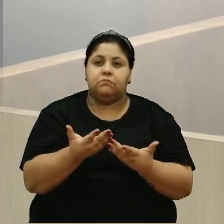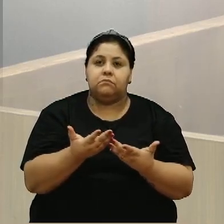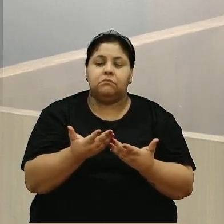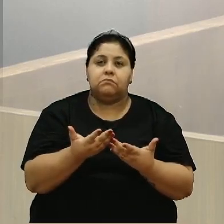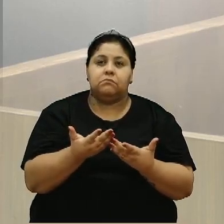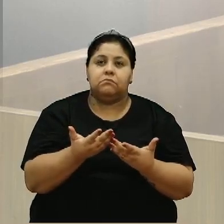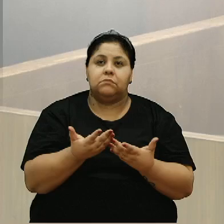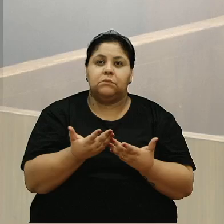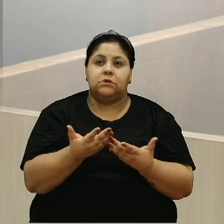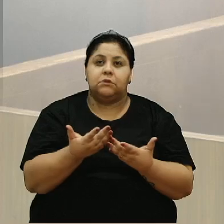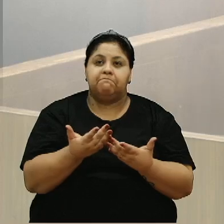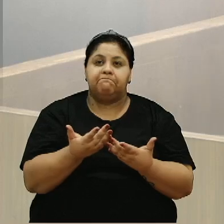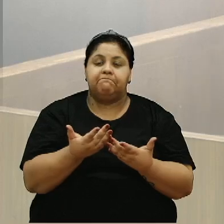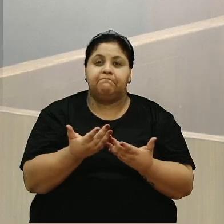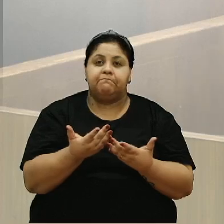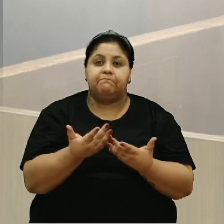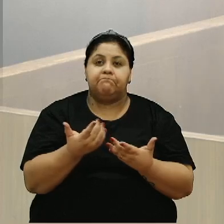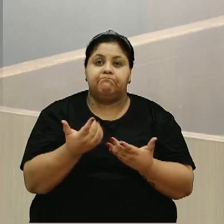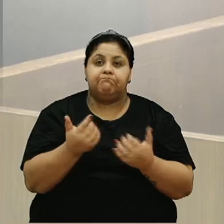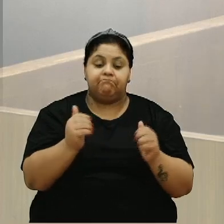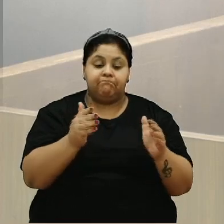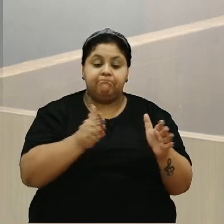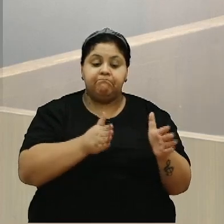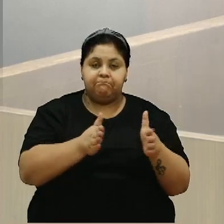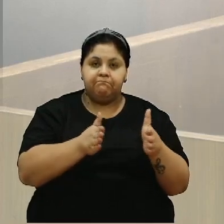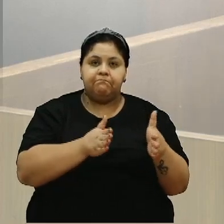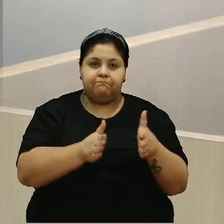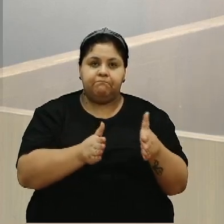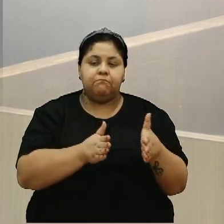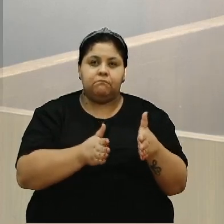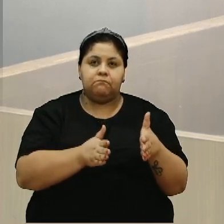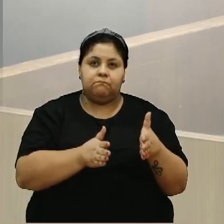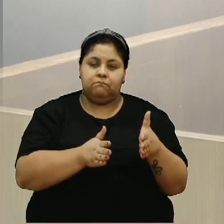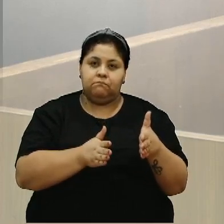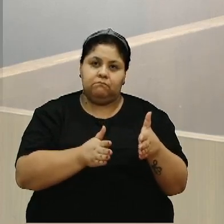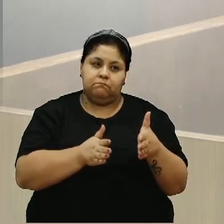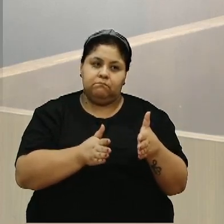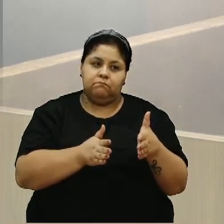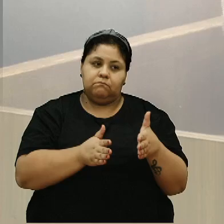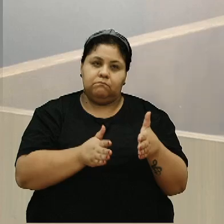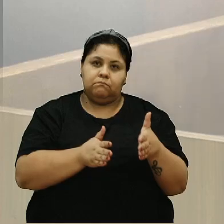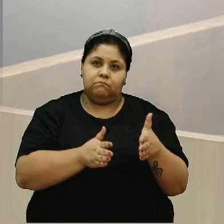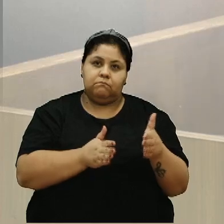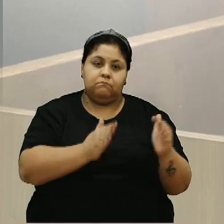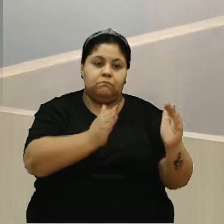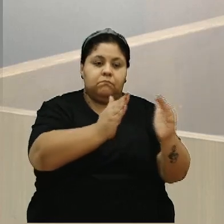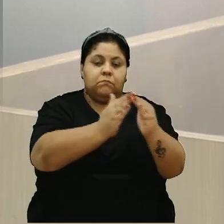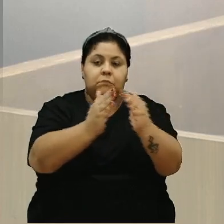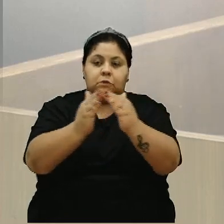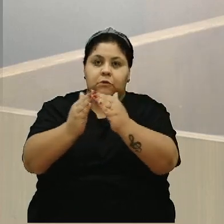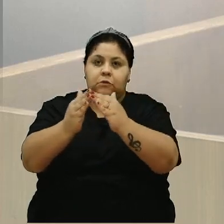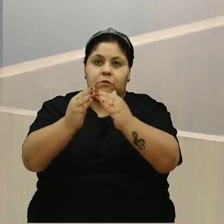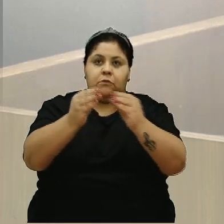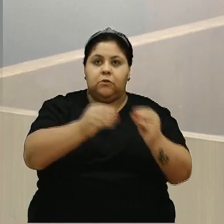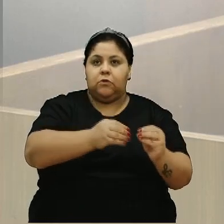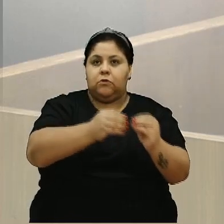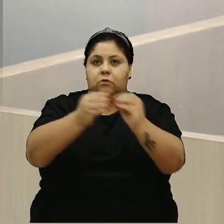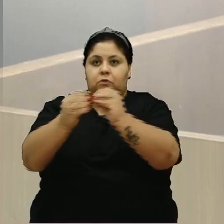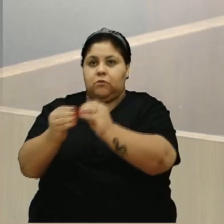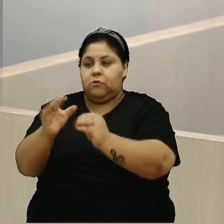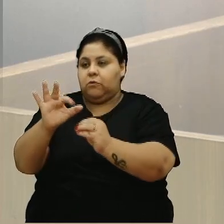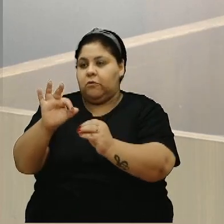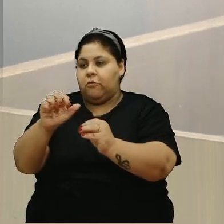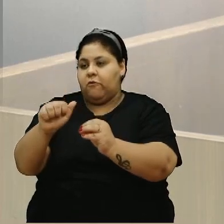neste meio tempo, os moradores estão indo para o Fátima Baixo, enfim, o